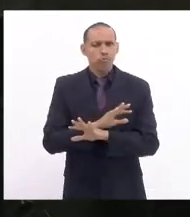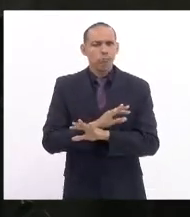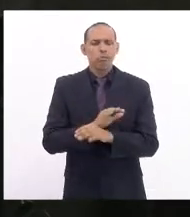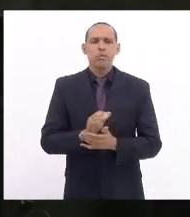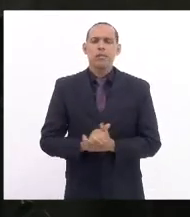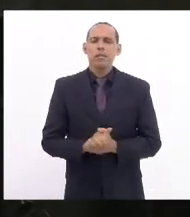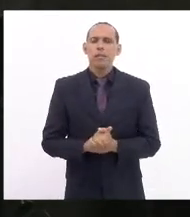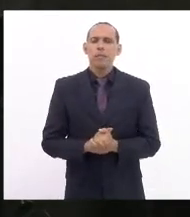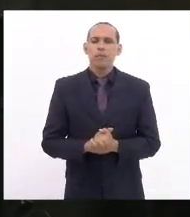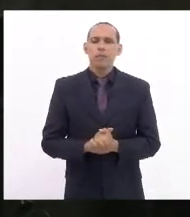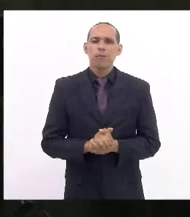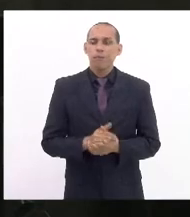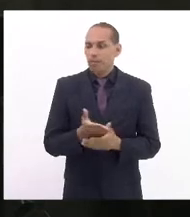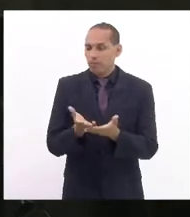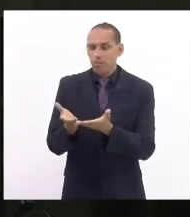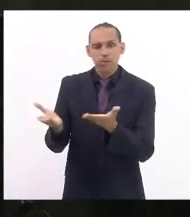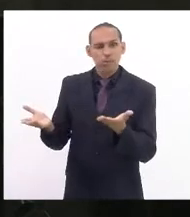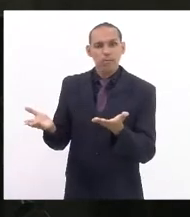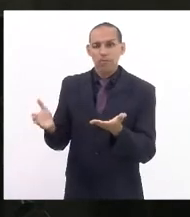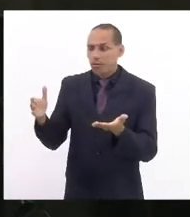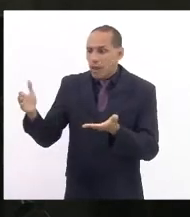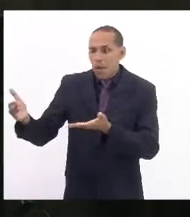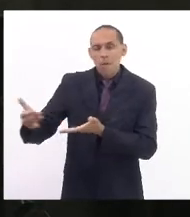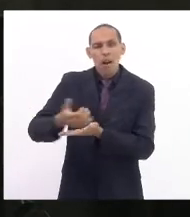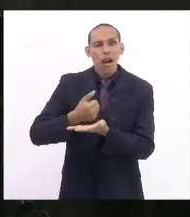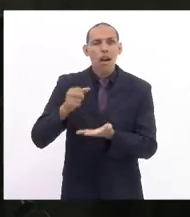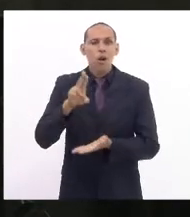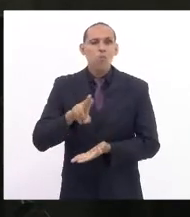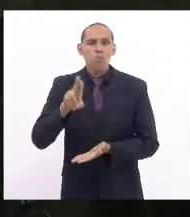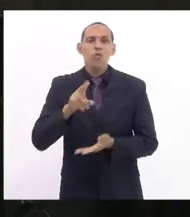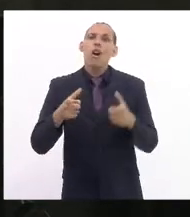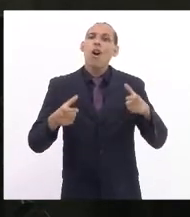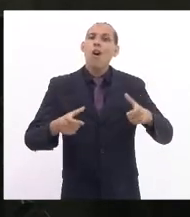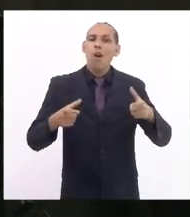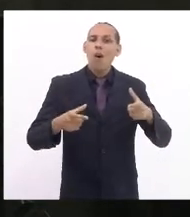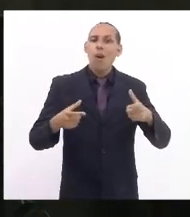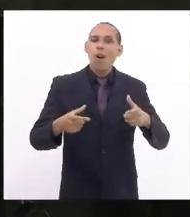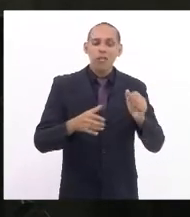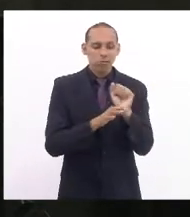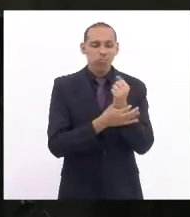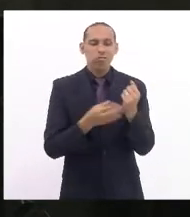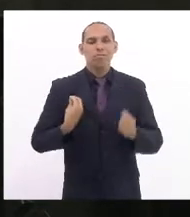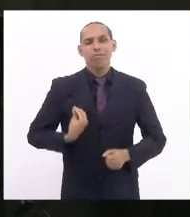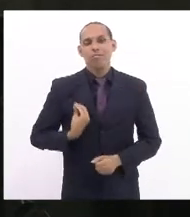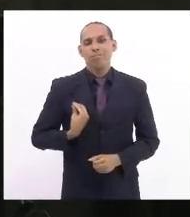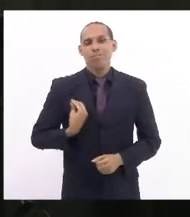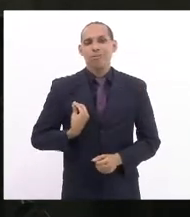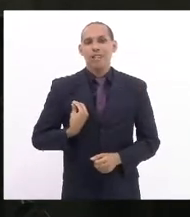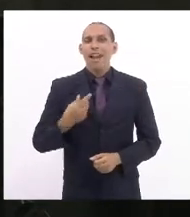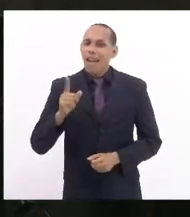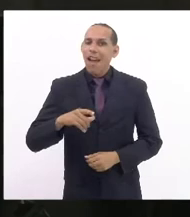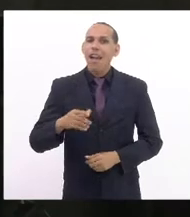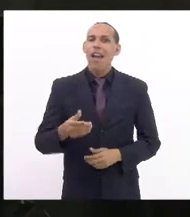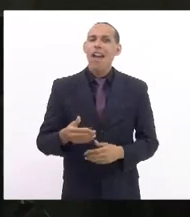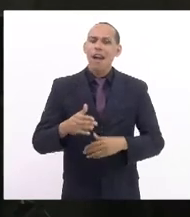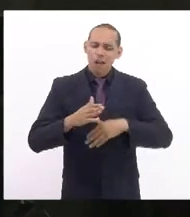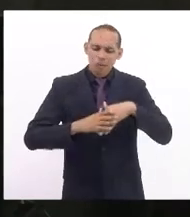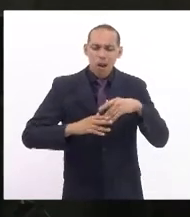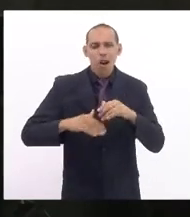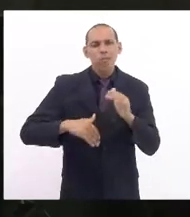temporário, ela seja realmente utilizada no segurança presente. Vai vir uma mão de obra, como eu disse, uma